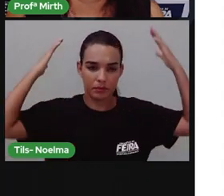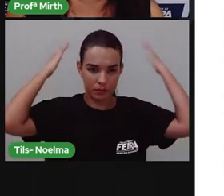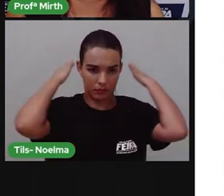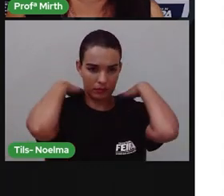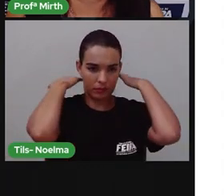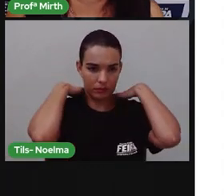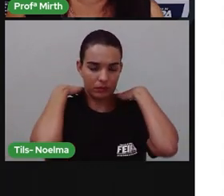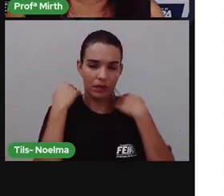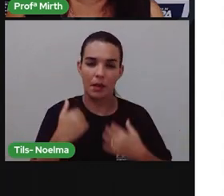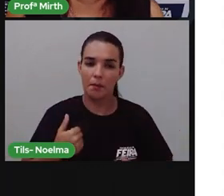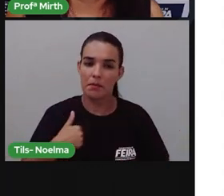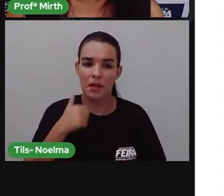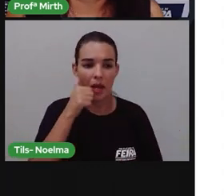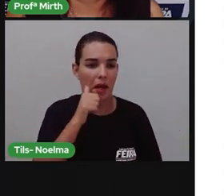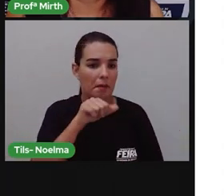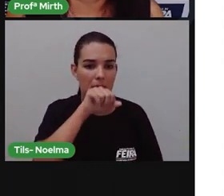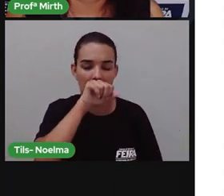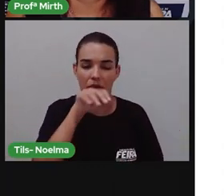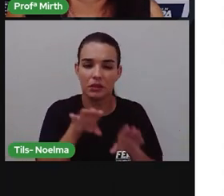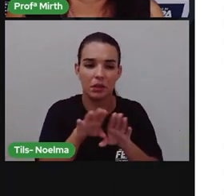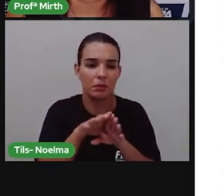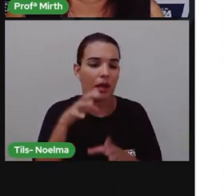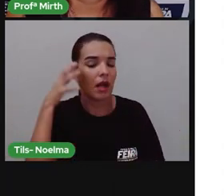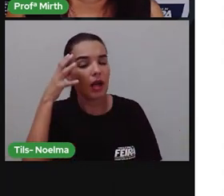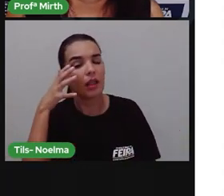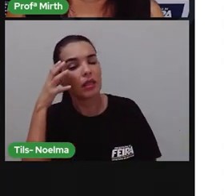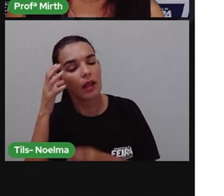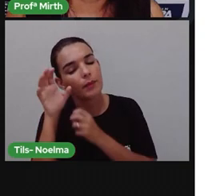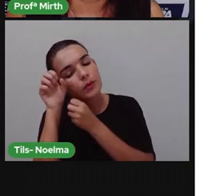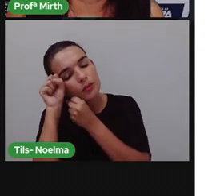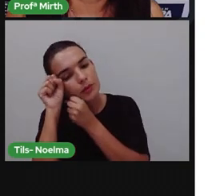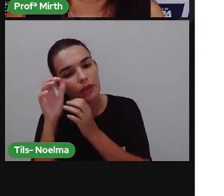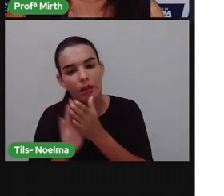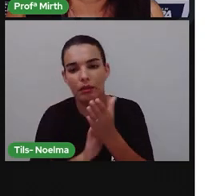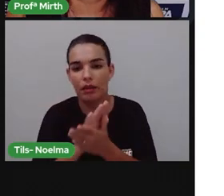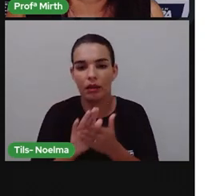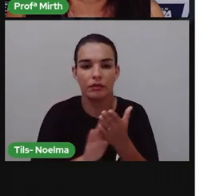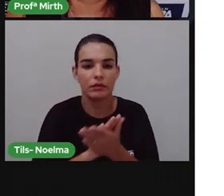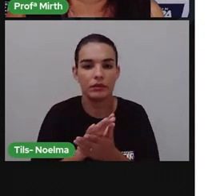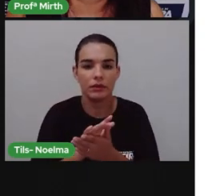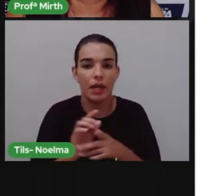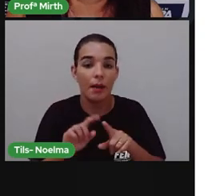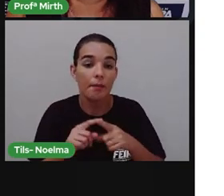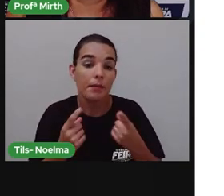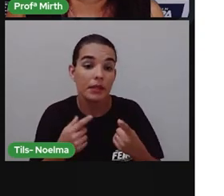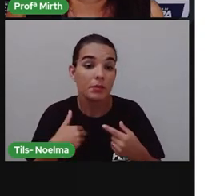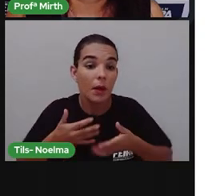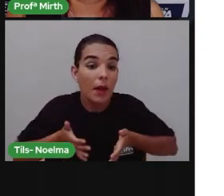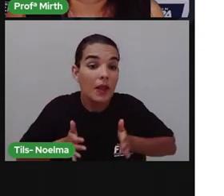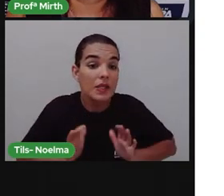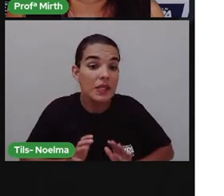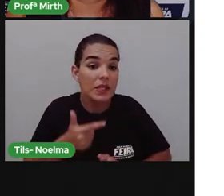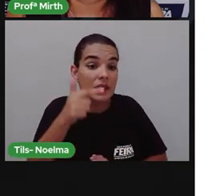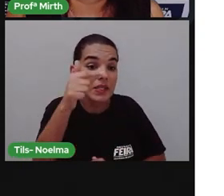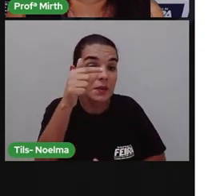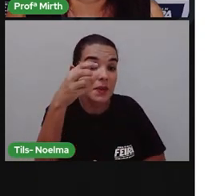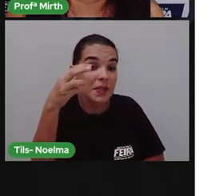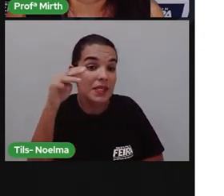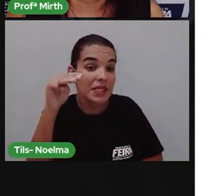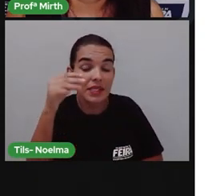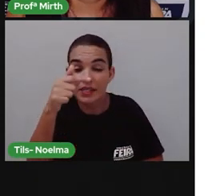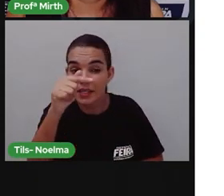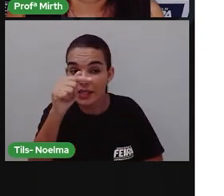cantou cantigas de minar para me trazer o sono. Mesmo nascendo com 57 anos, estava aos